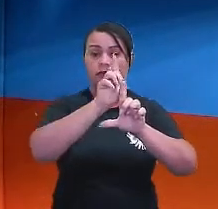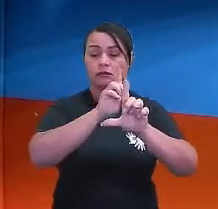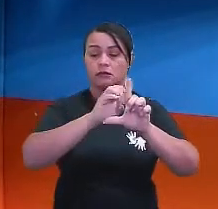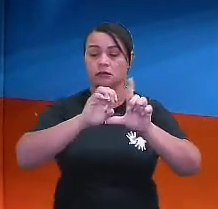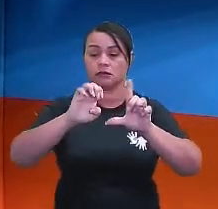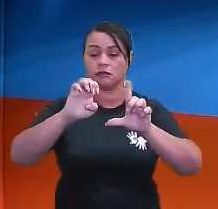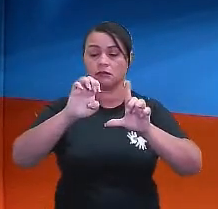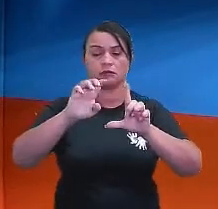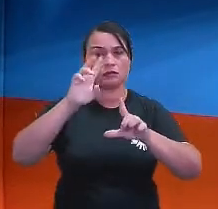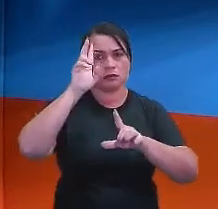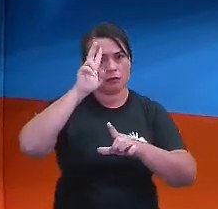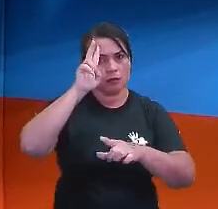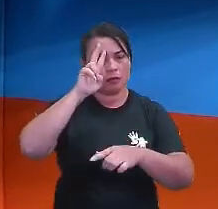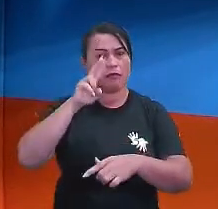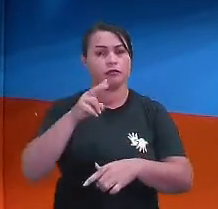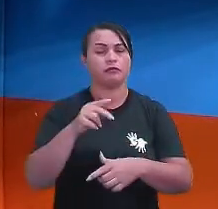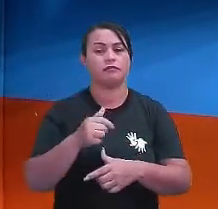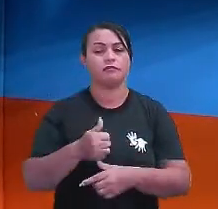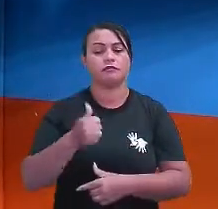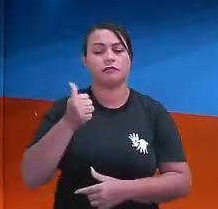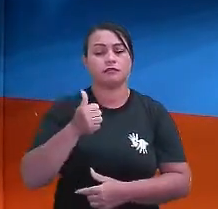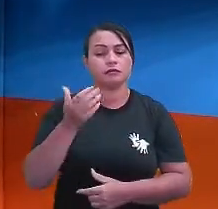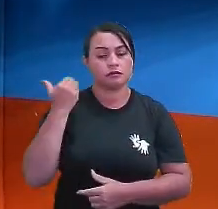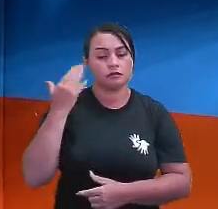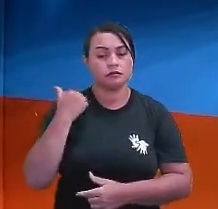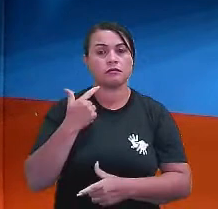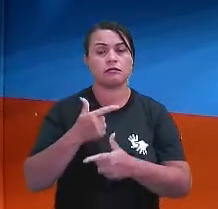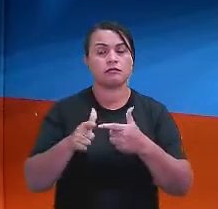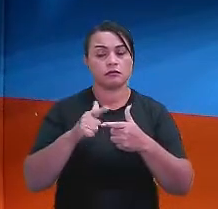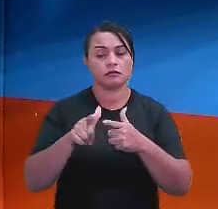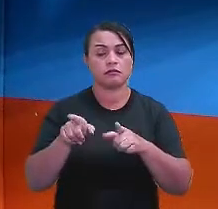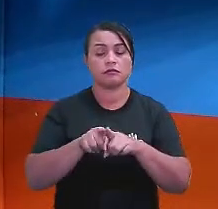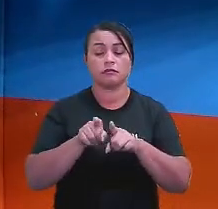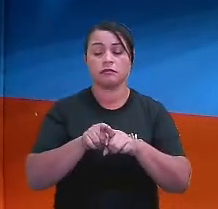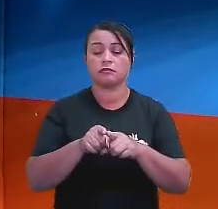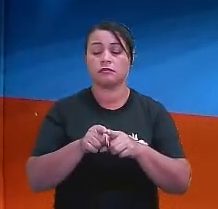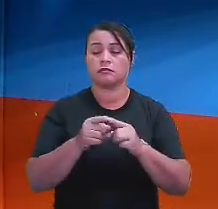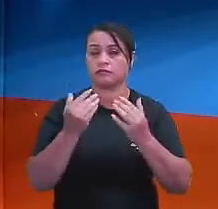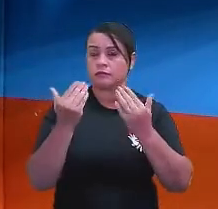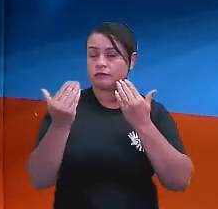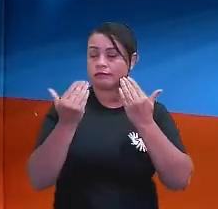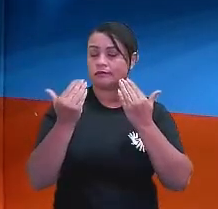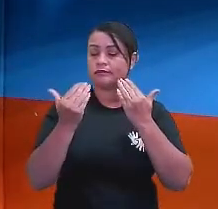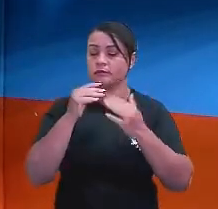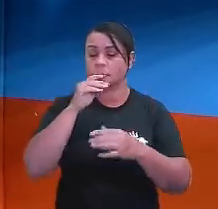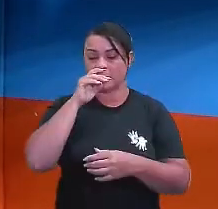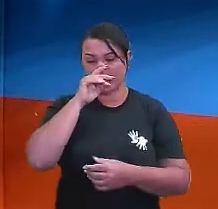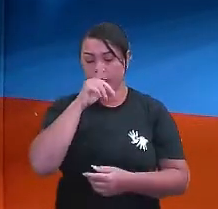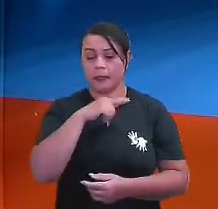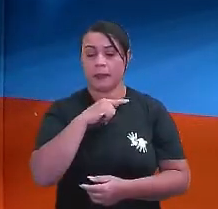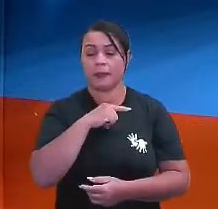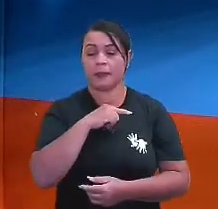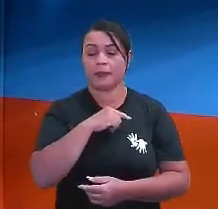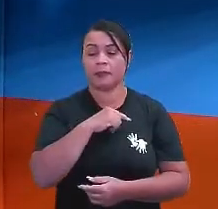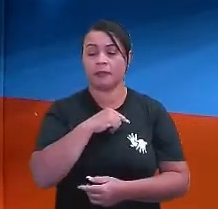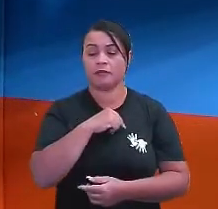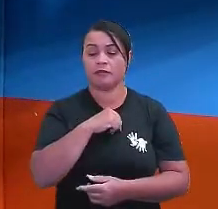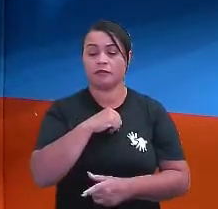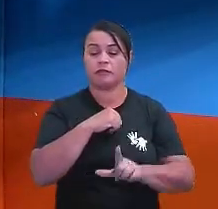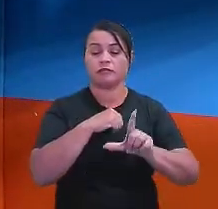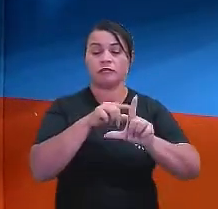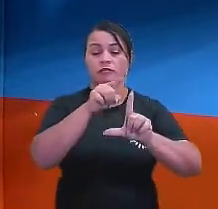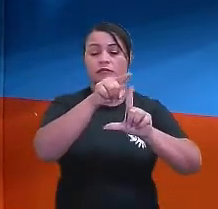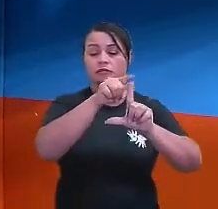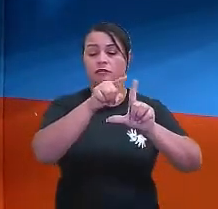Lembram lá? A gente trouxe lá no nosso problema uma ideia disso aqui, tá? Então, que é que a gente tem, ó? Eu tenho transversal aqui, ó,